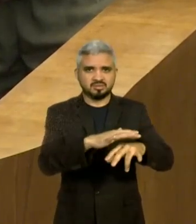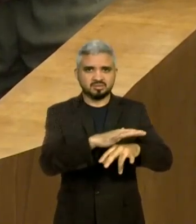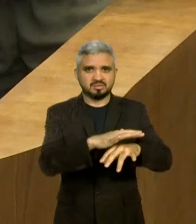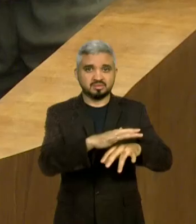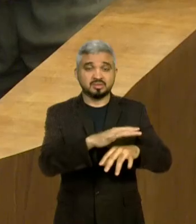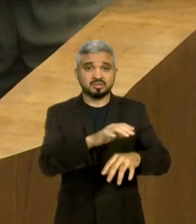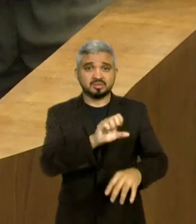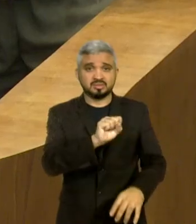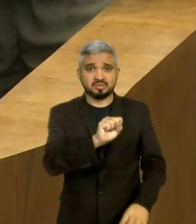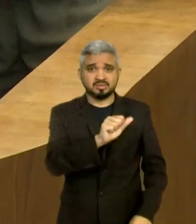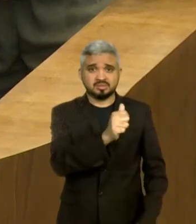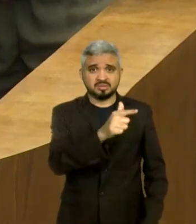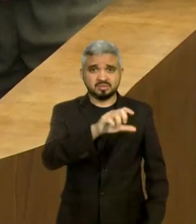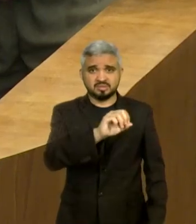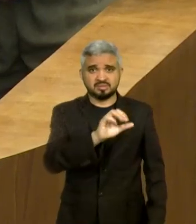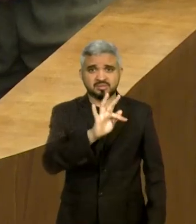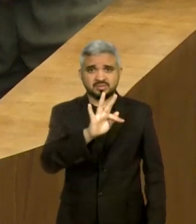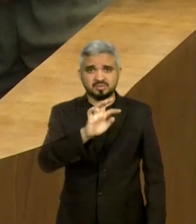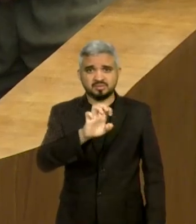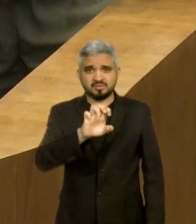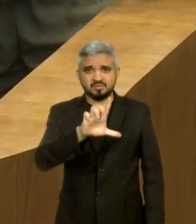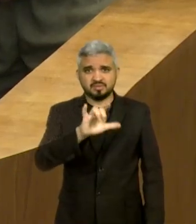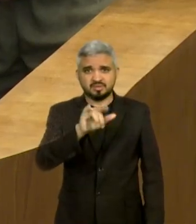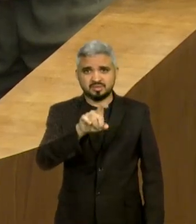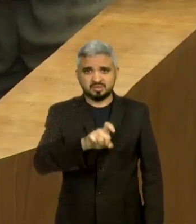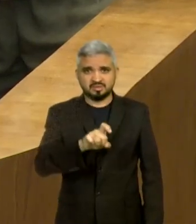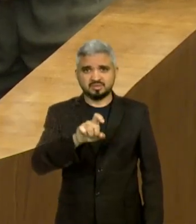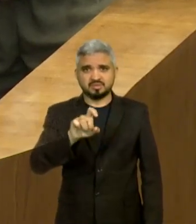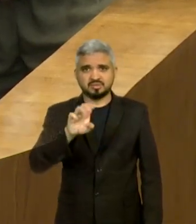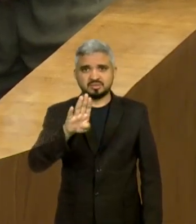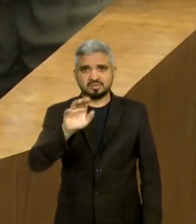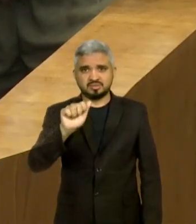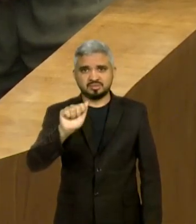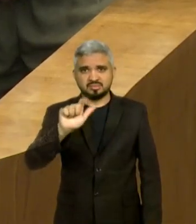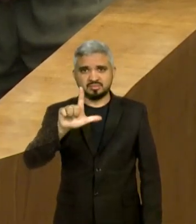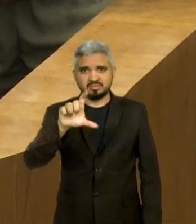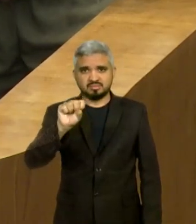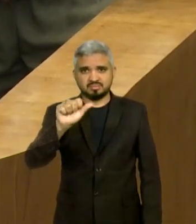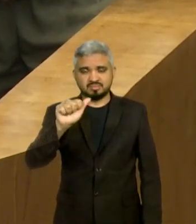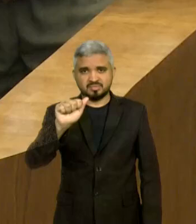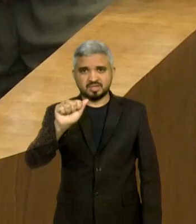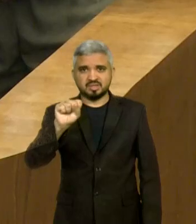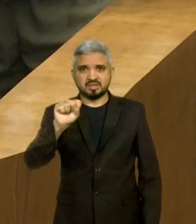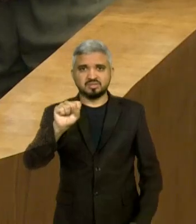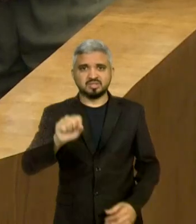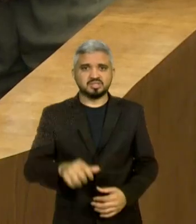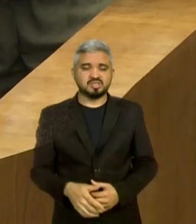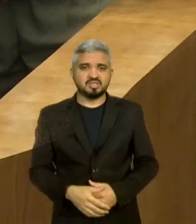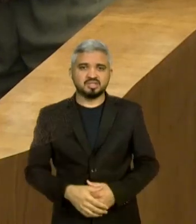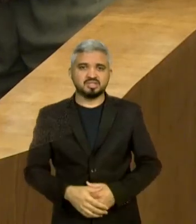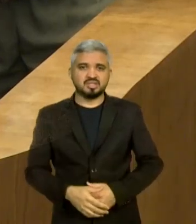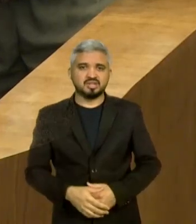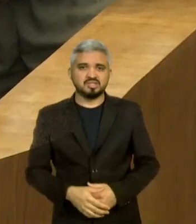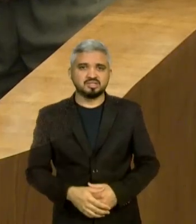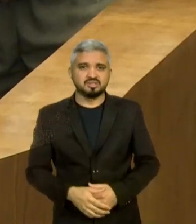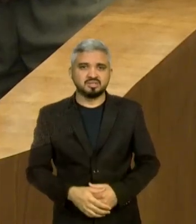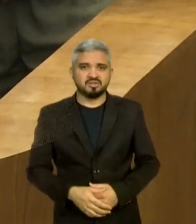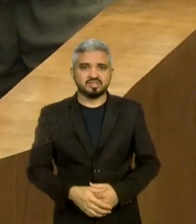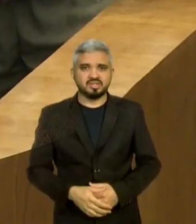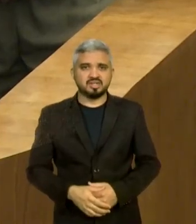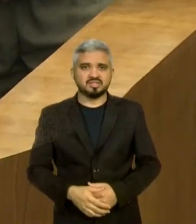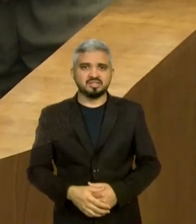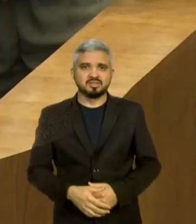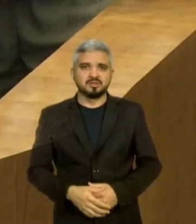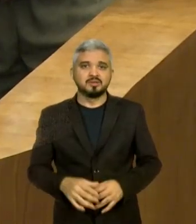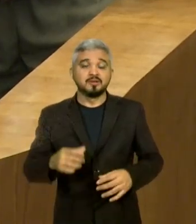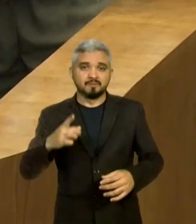pais, é a cidade dos meus pais, uma cidade pequenininha, mas que, para mim, tem um grande